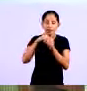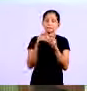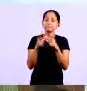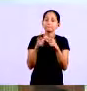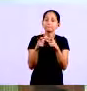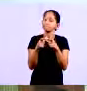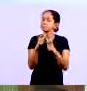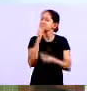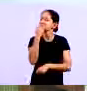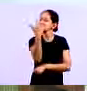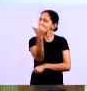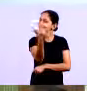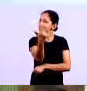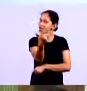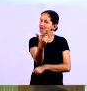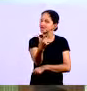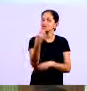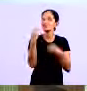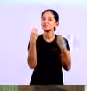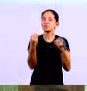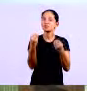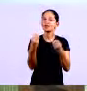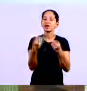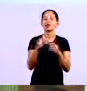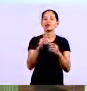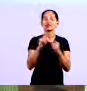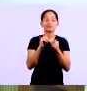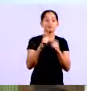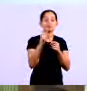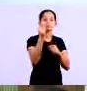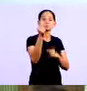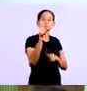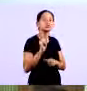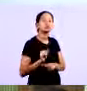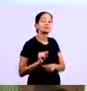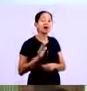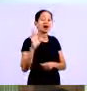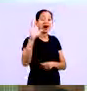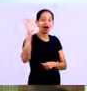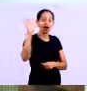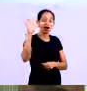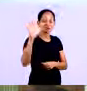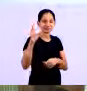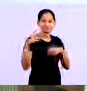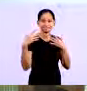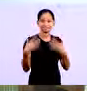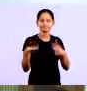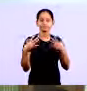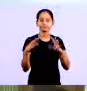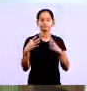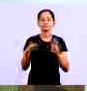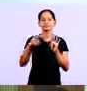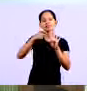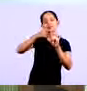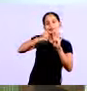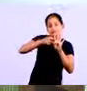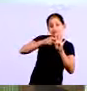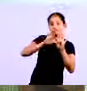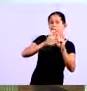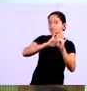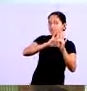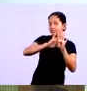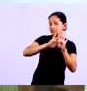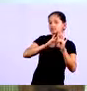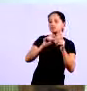a maioria não tem essa capitalização o ela faz? ela vai lhe cobrar um preço maior e vai pegar aquele título ou a duplicata ou cheque que você comprou